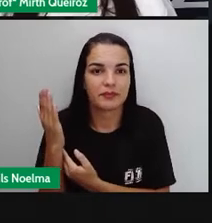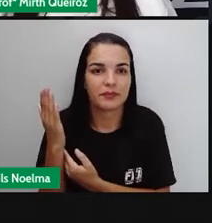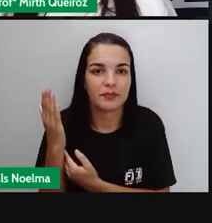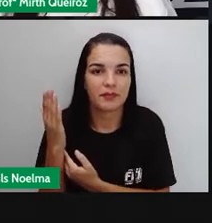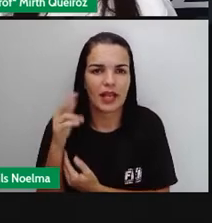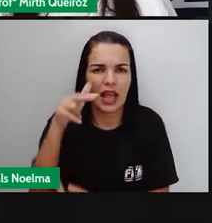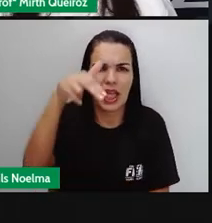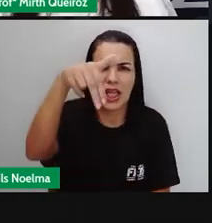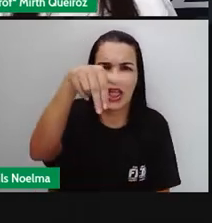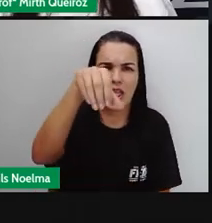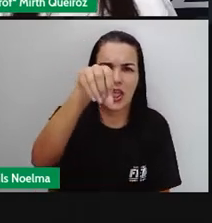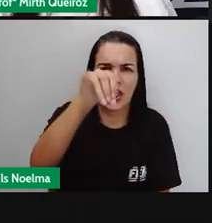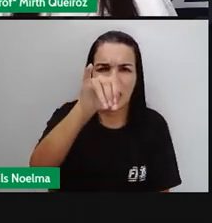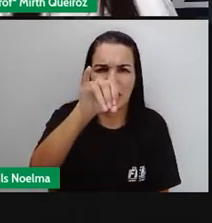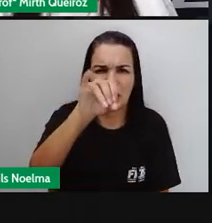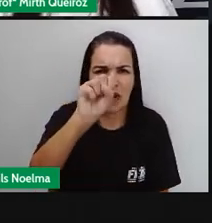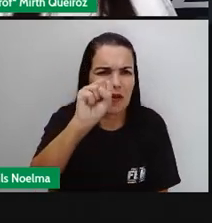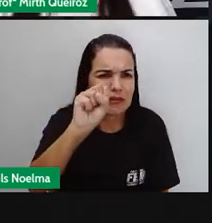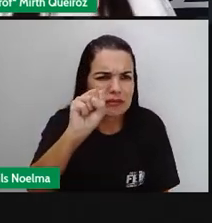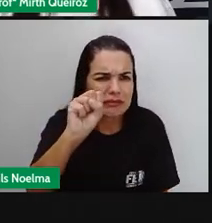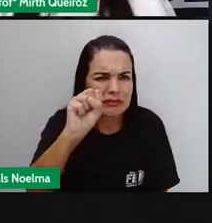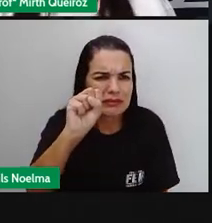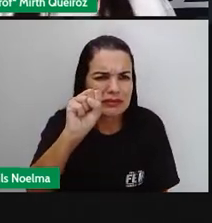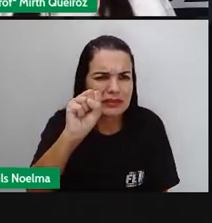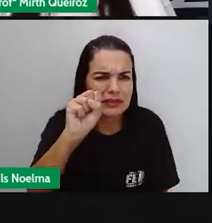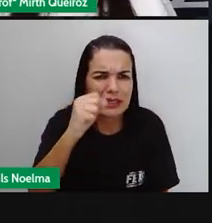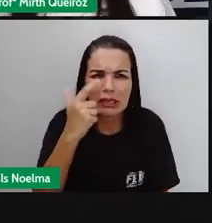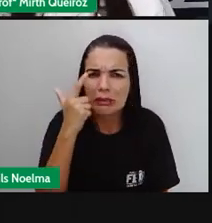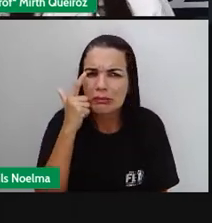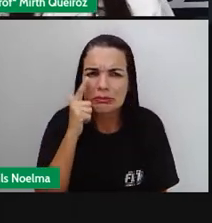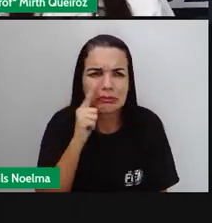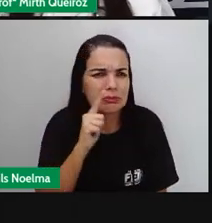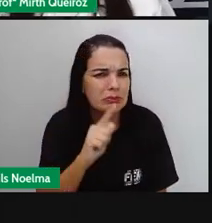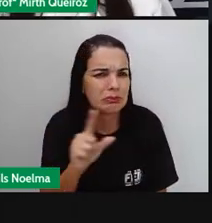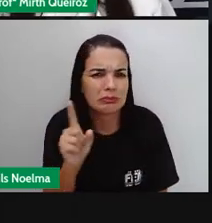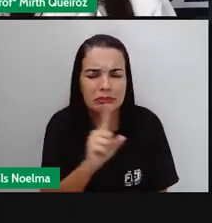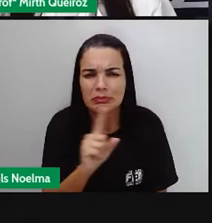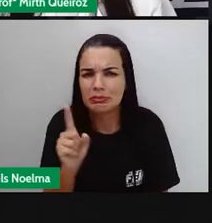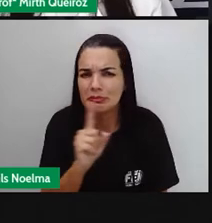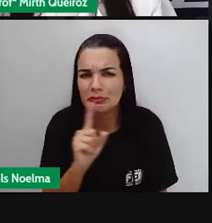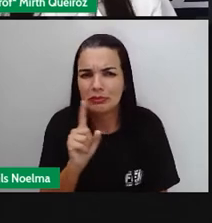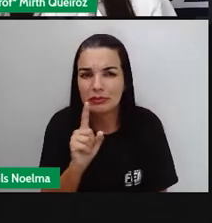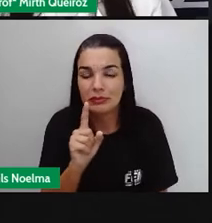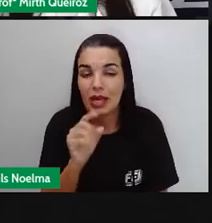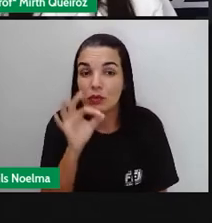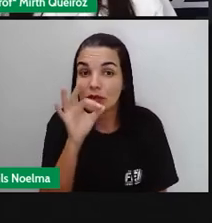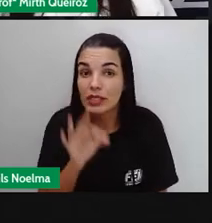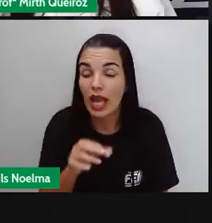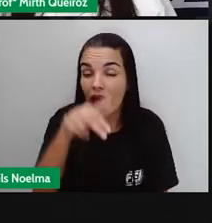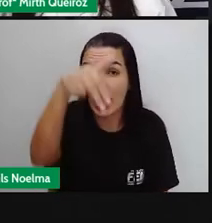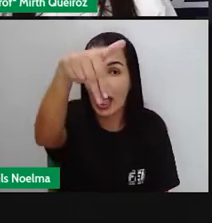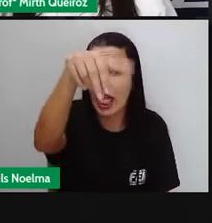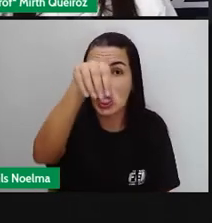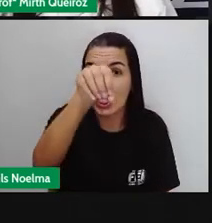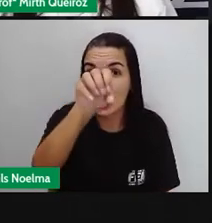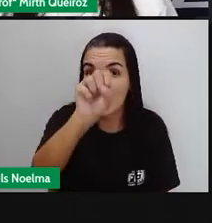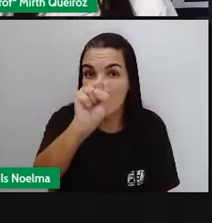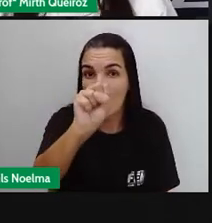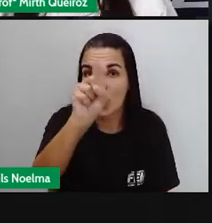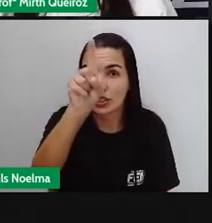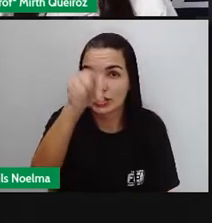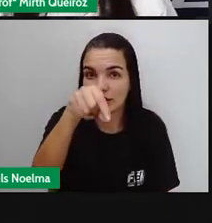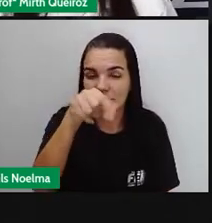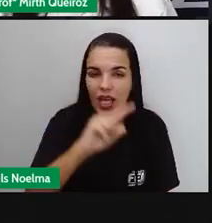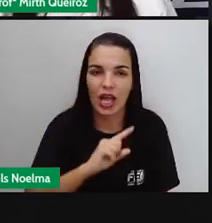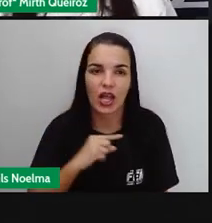Nós vai. Gente, nós. Nós já está errado. Que é nós. Agora, nós vai?